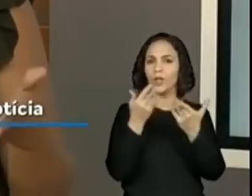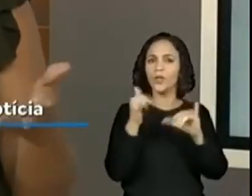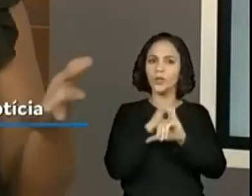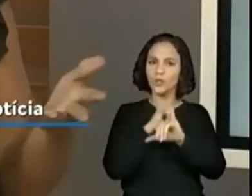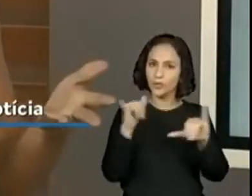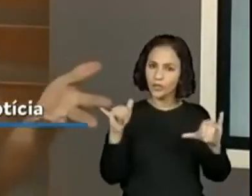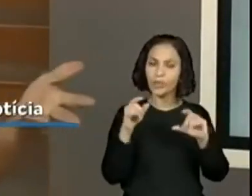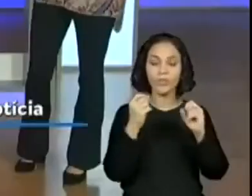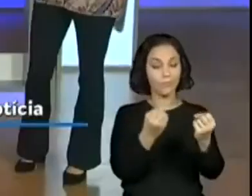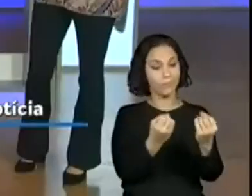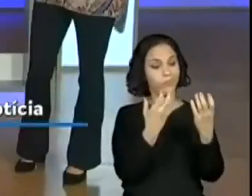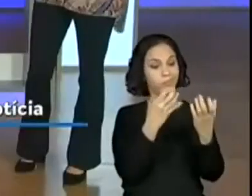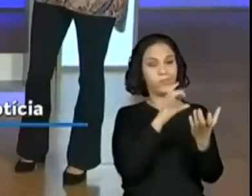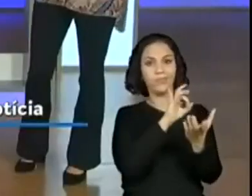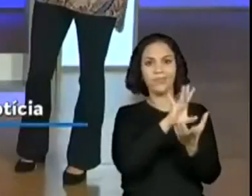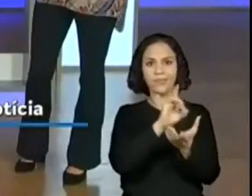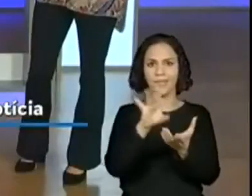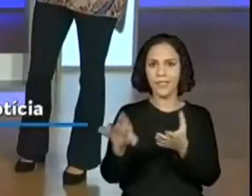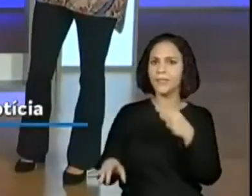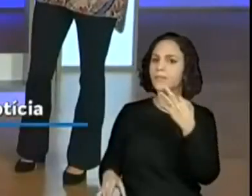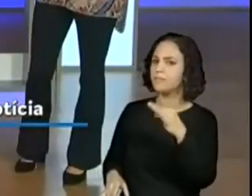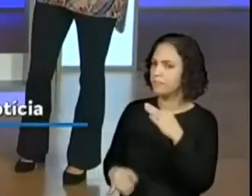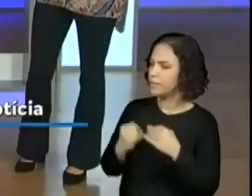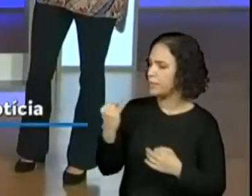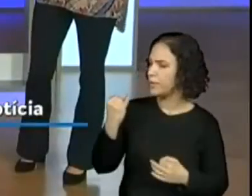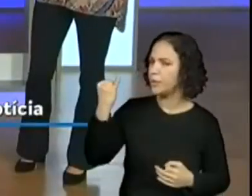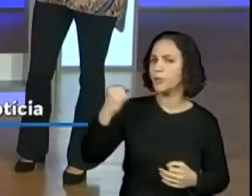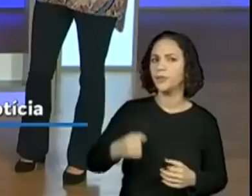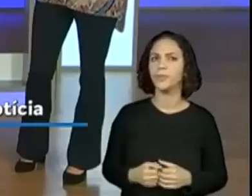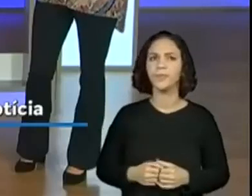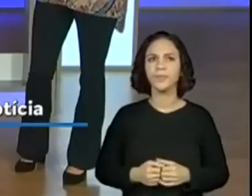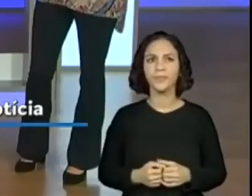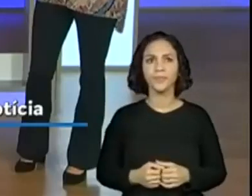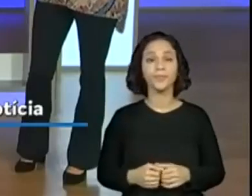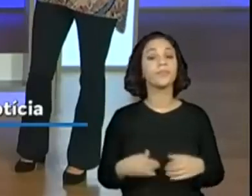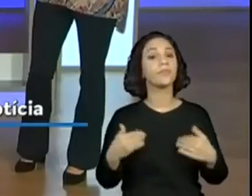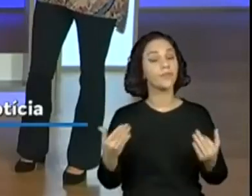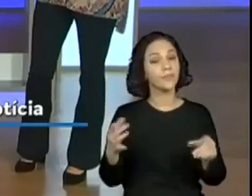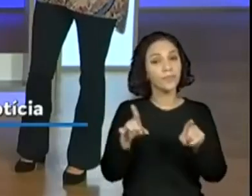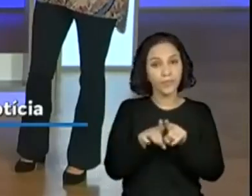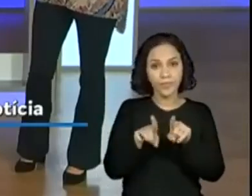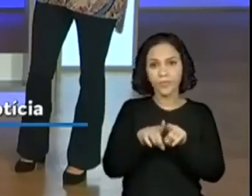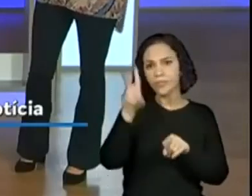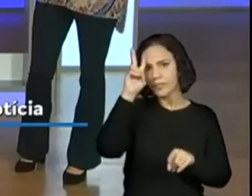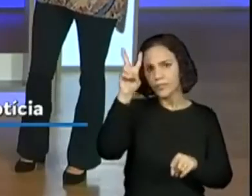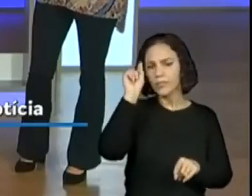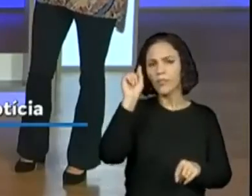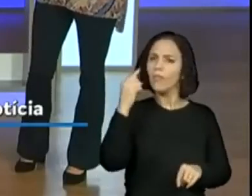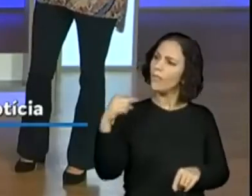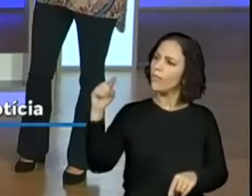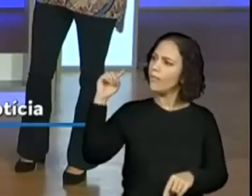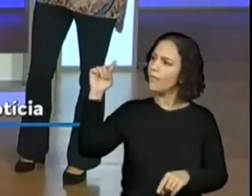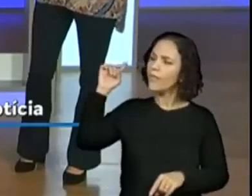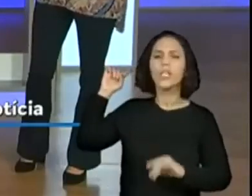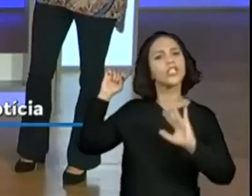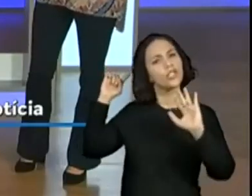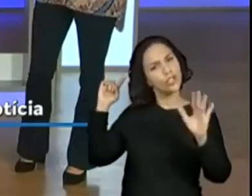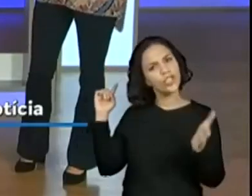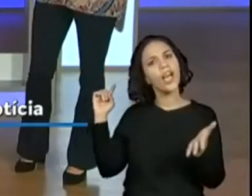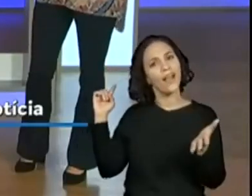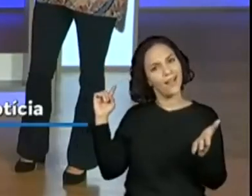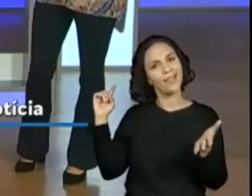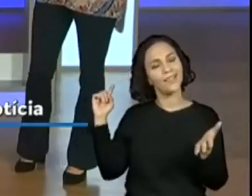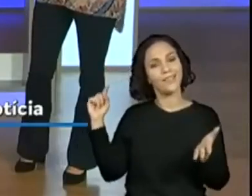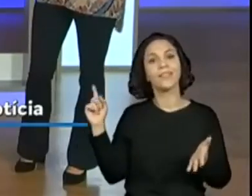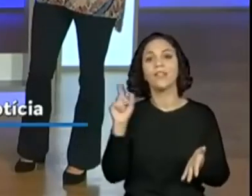que é a manchete de cada notícia. Muito importante, professora? Sim, muito importante. E aí a gente também já pode lembrar que a gente já fez isso aqui algumas vezes, não é?